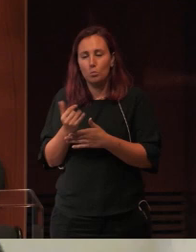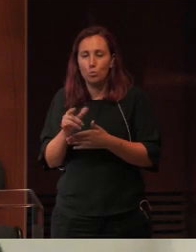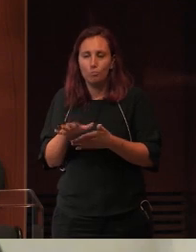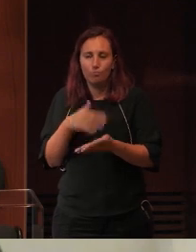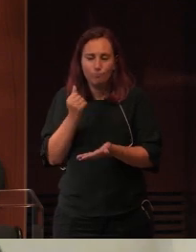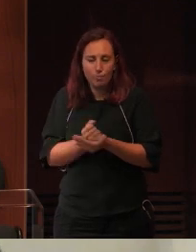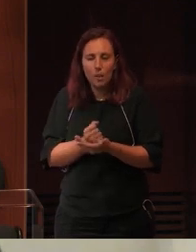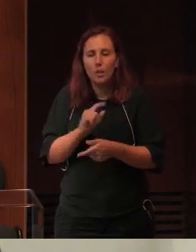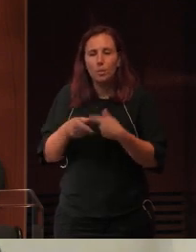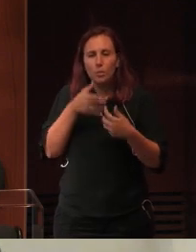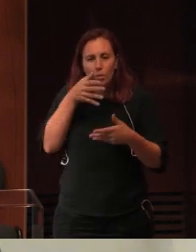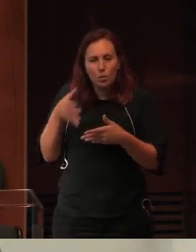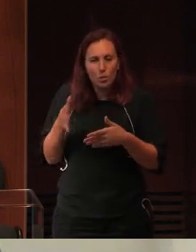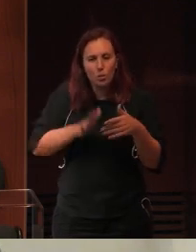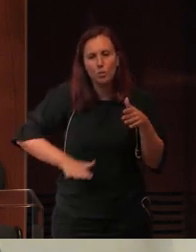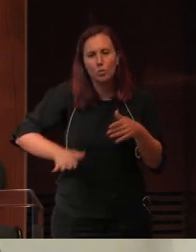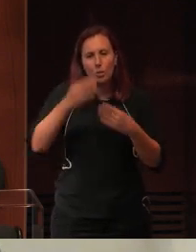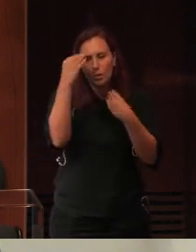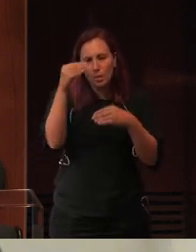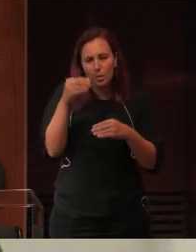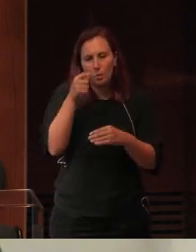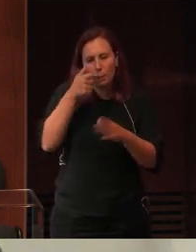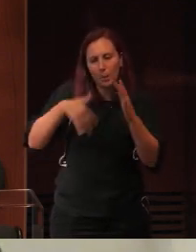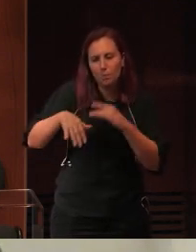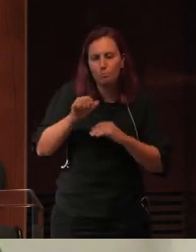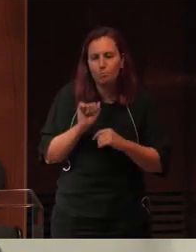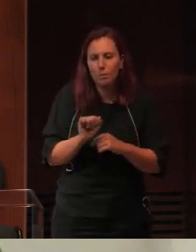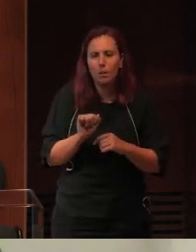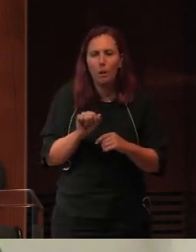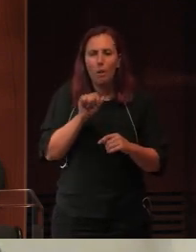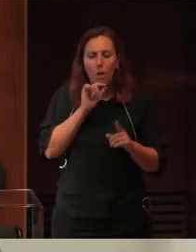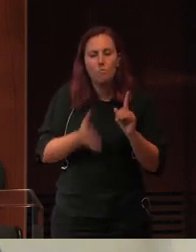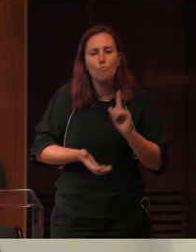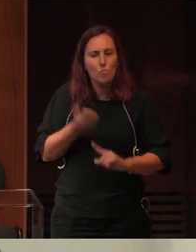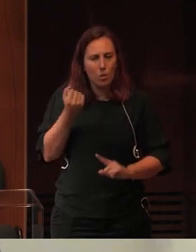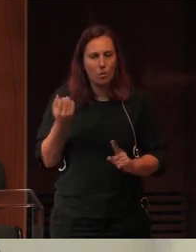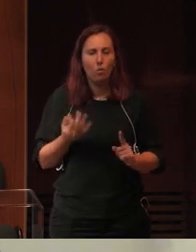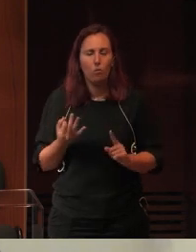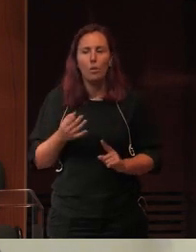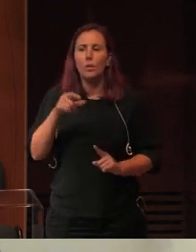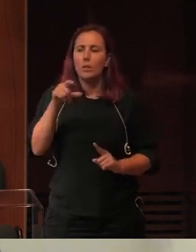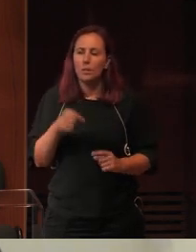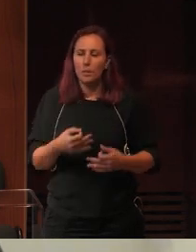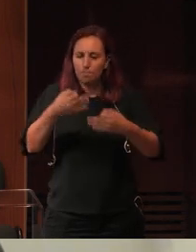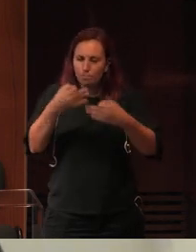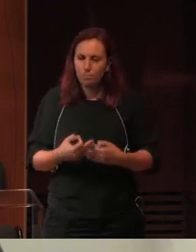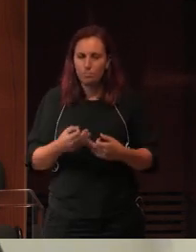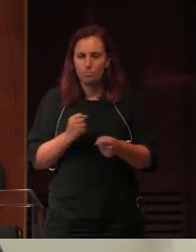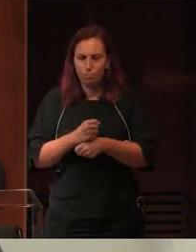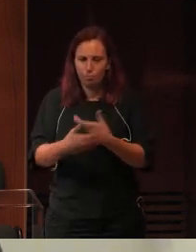que a nossa Estratégia Nacional de Educação para a Cidadania se concretizem e se tornem efetivas.